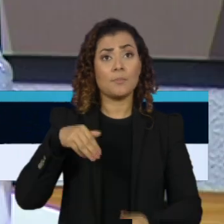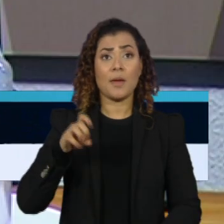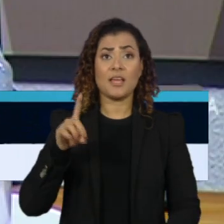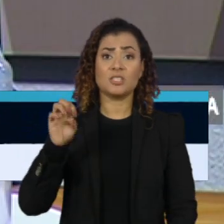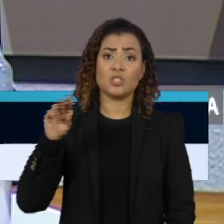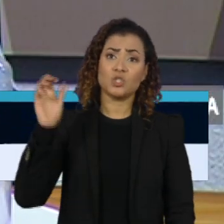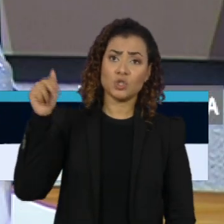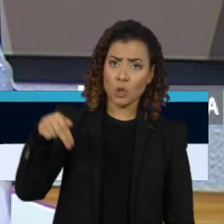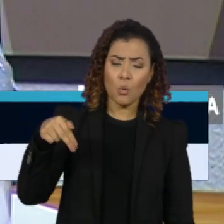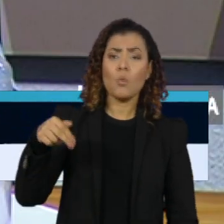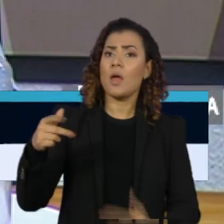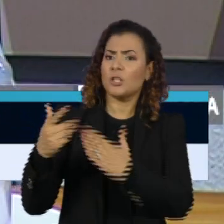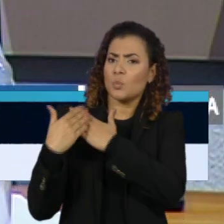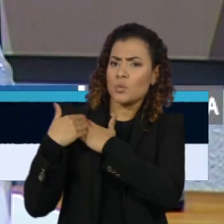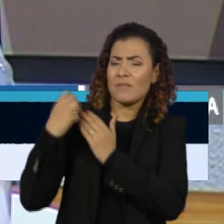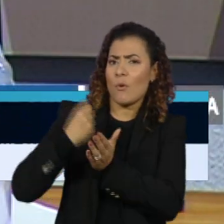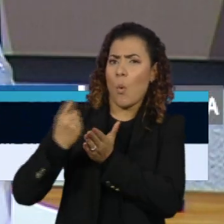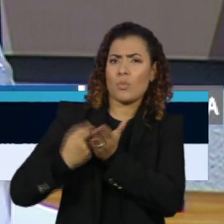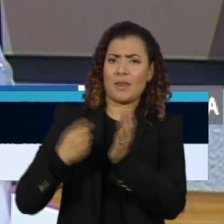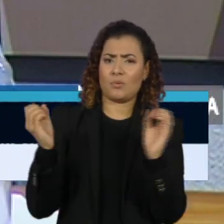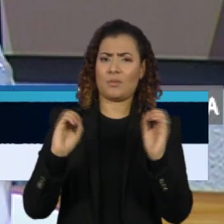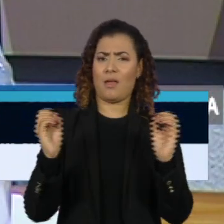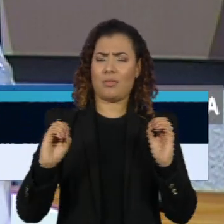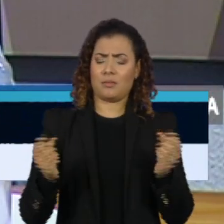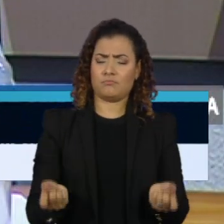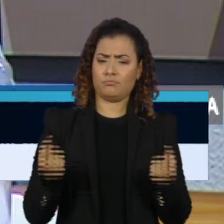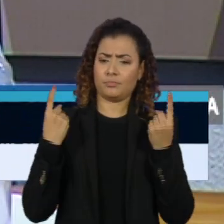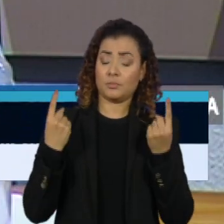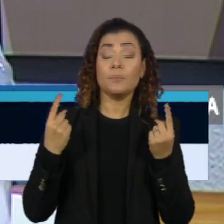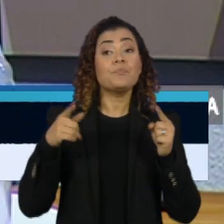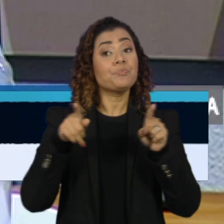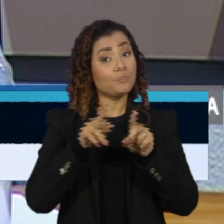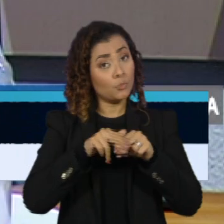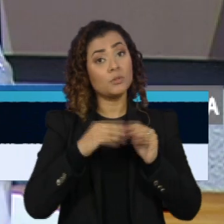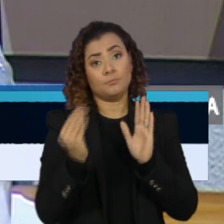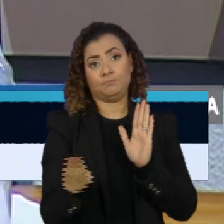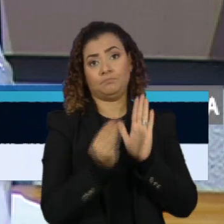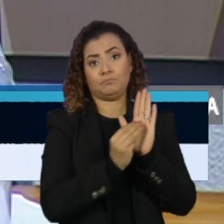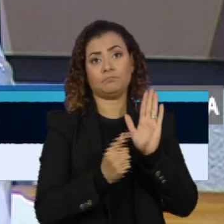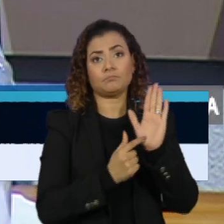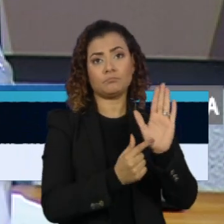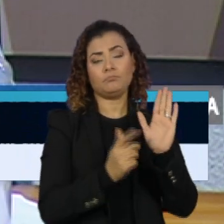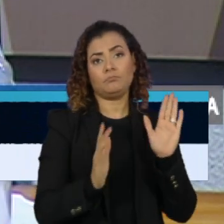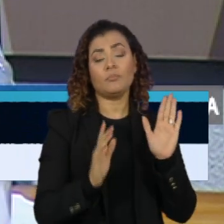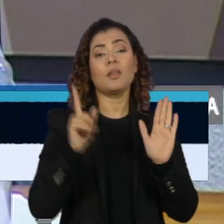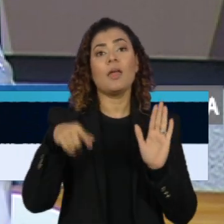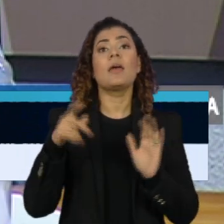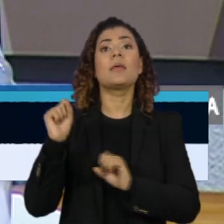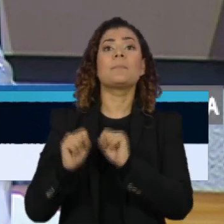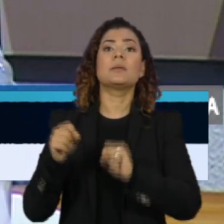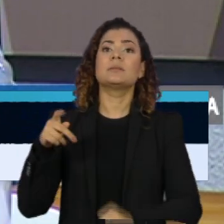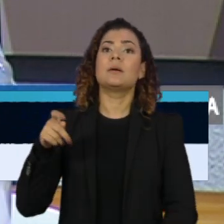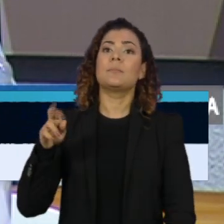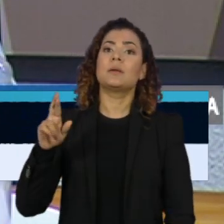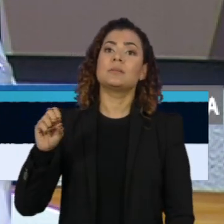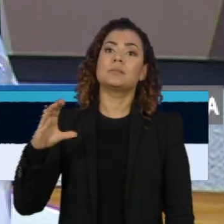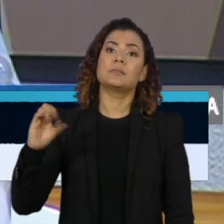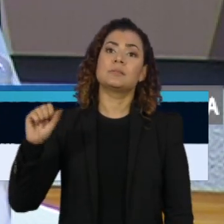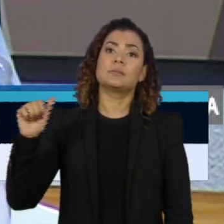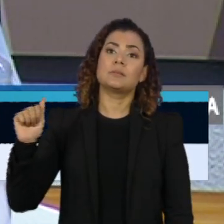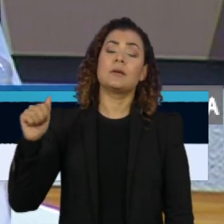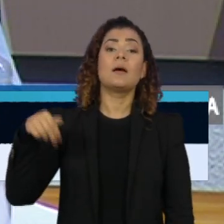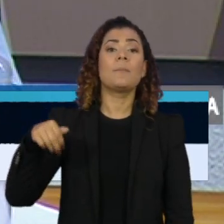correspondente do contrato que constava a Precisa Medicamentos e a Bariotech.